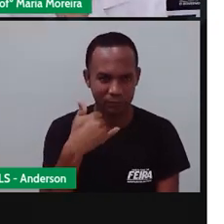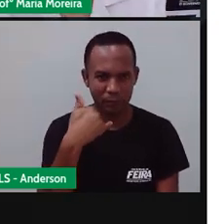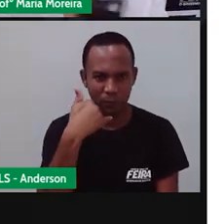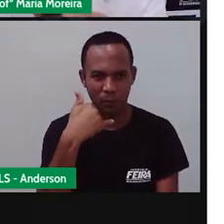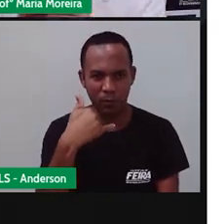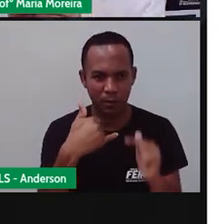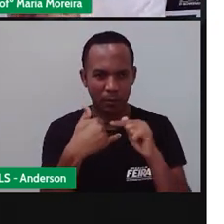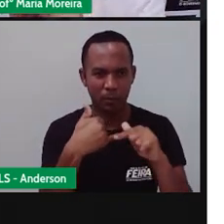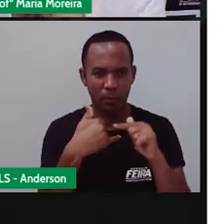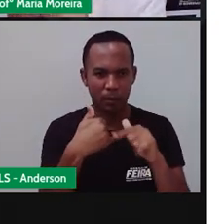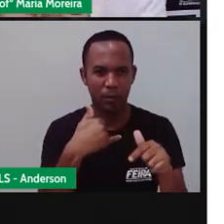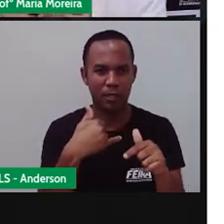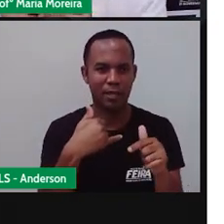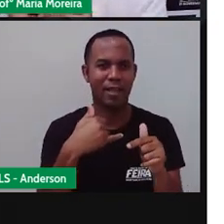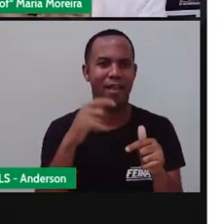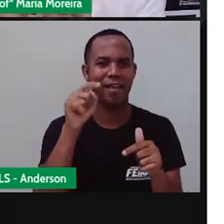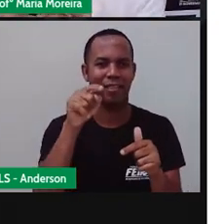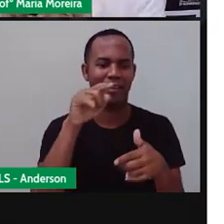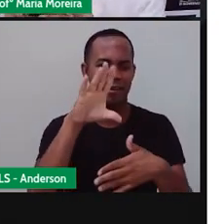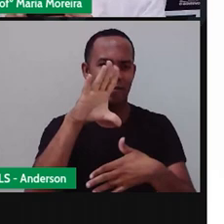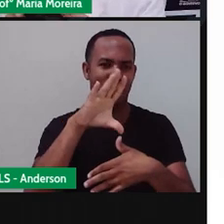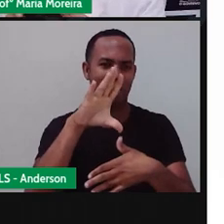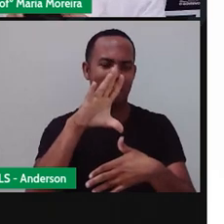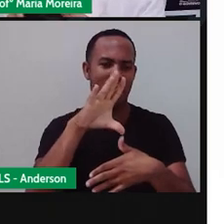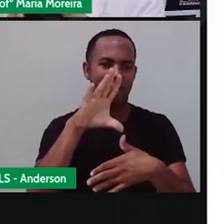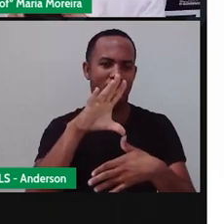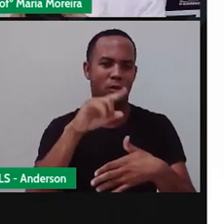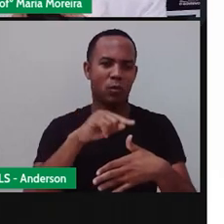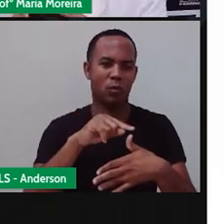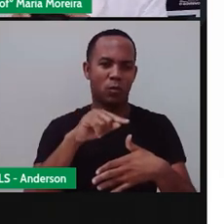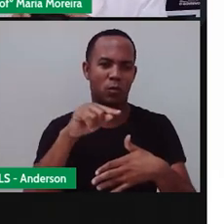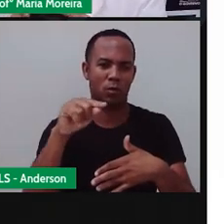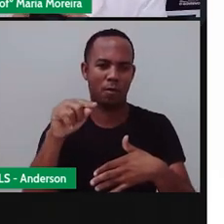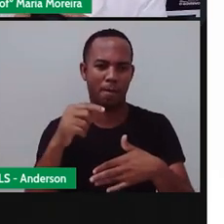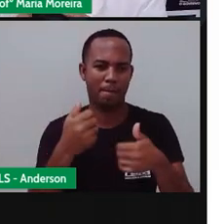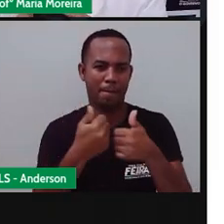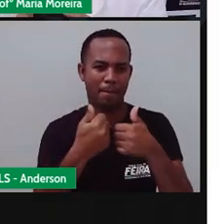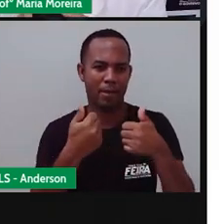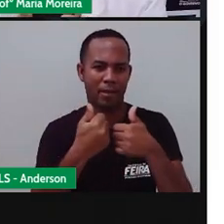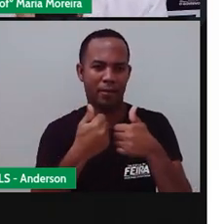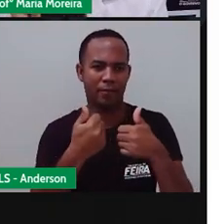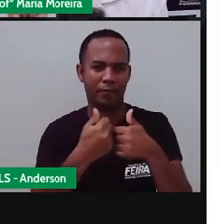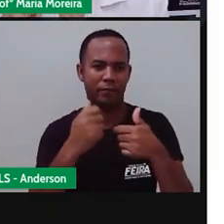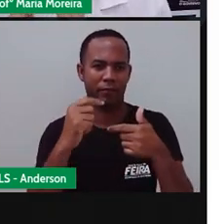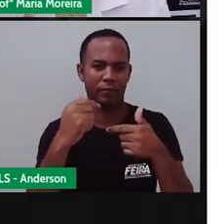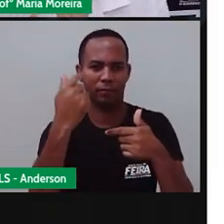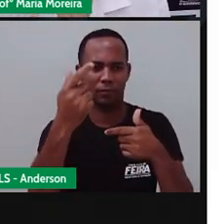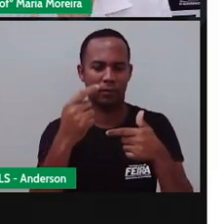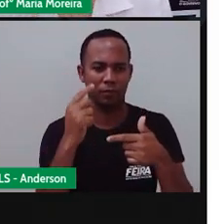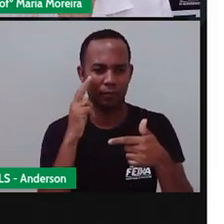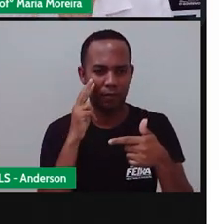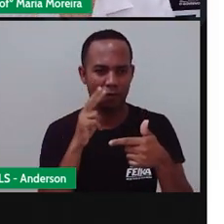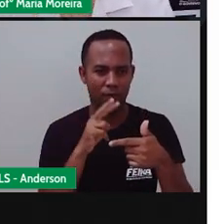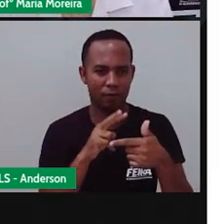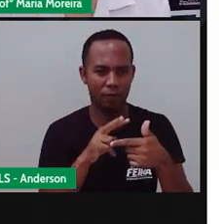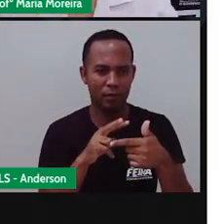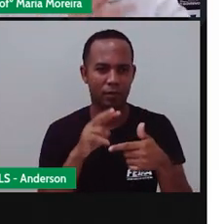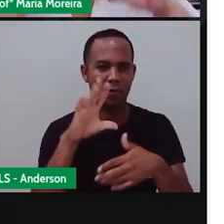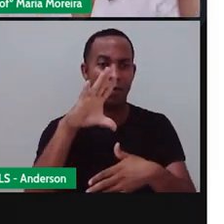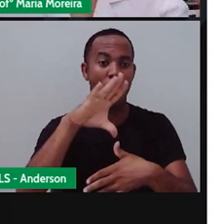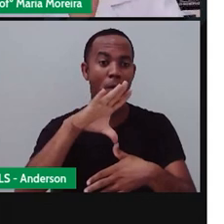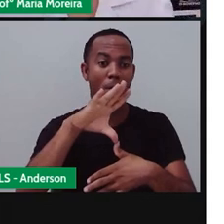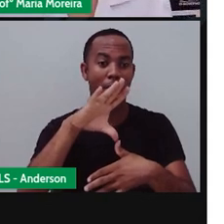celular e fica, hum, tá demorando. Ó, tá na rua daqui de trás. Ó, já tá chegando. Então, aquele mapa,